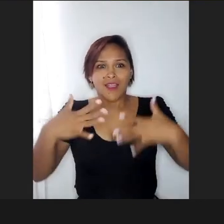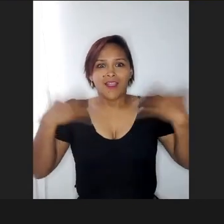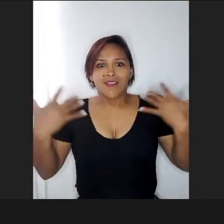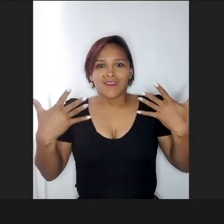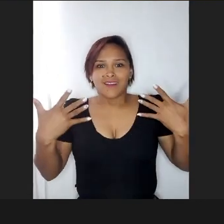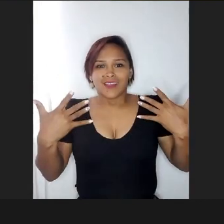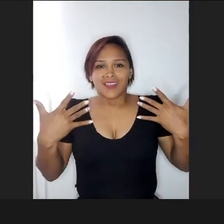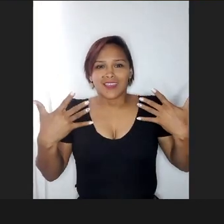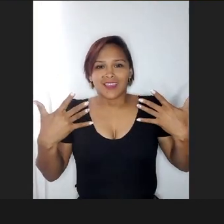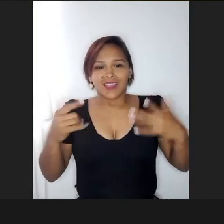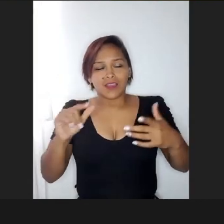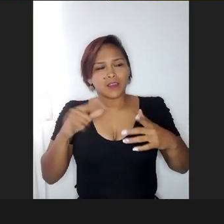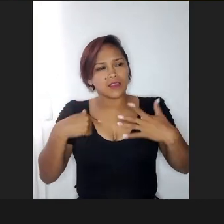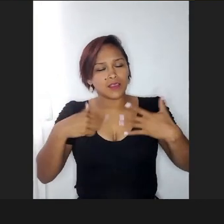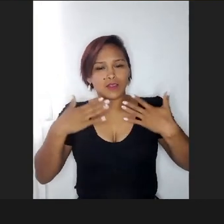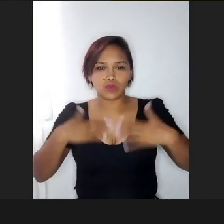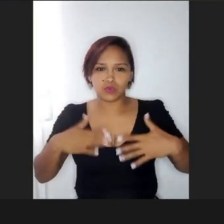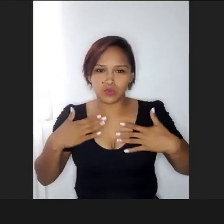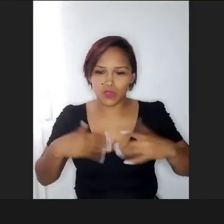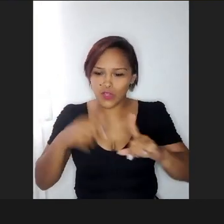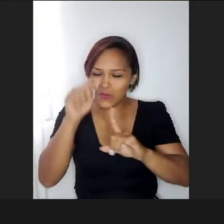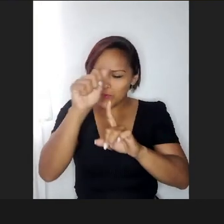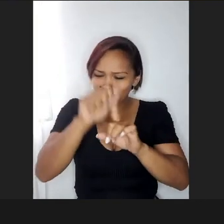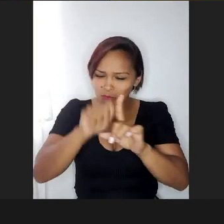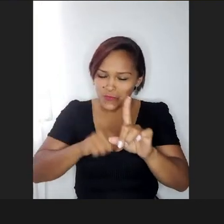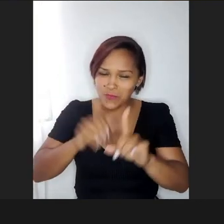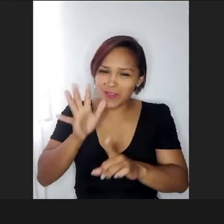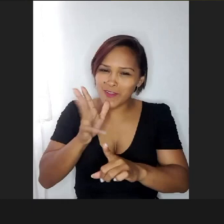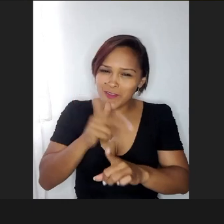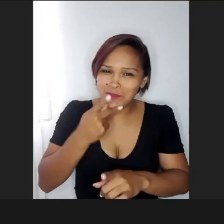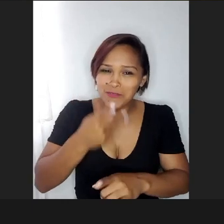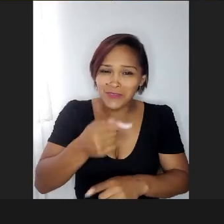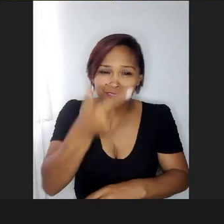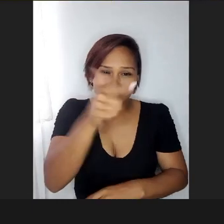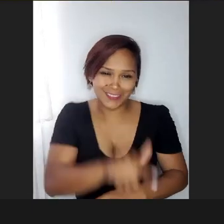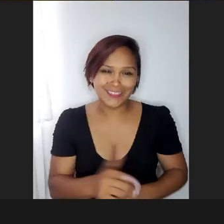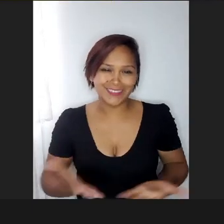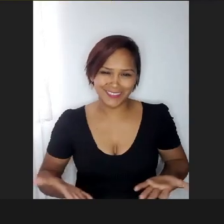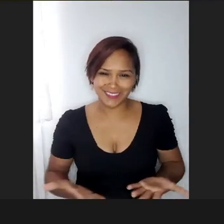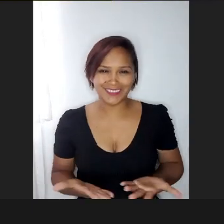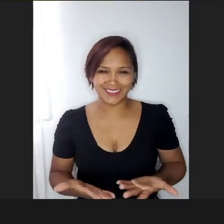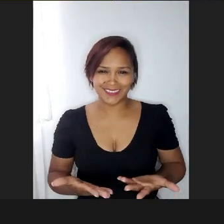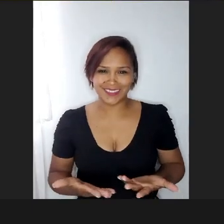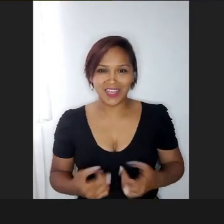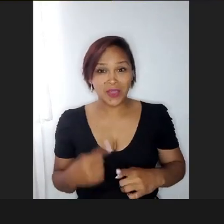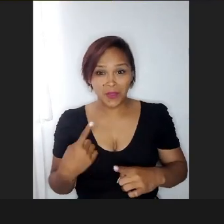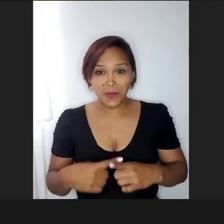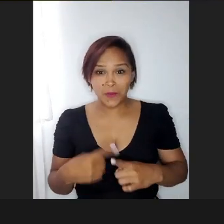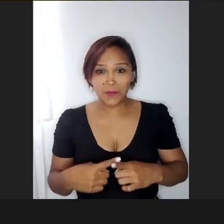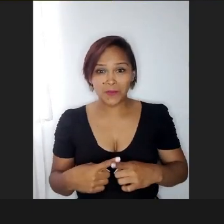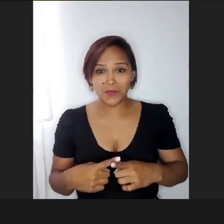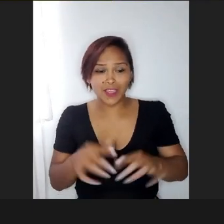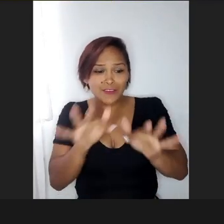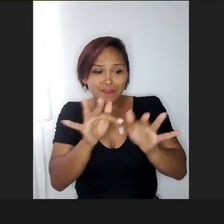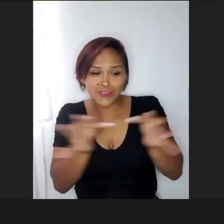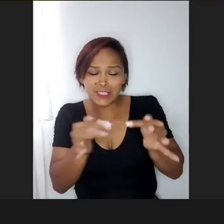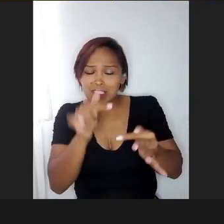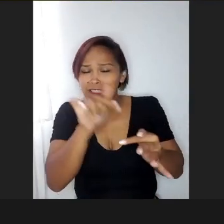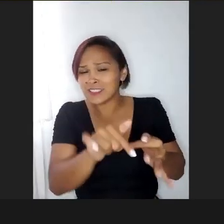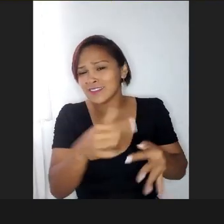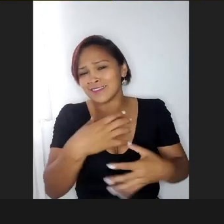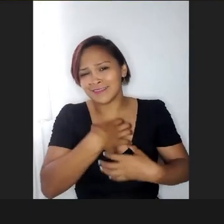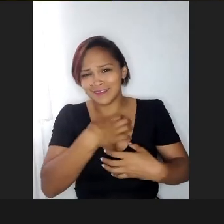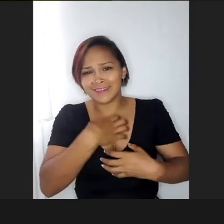depois ele demorou mais de um mês para falar de novo. É, mas porque foi genuíno o seu, né? Foi